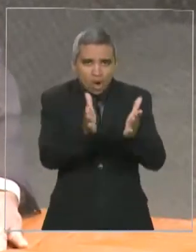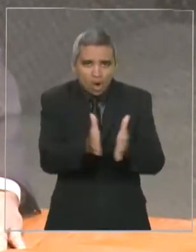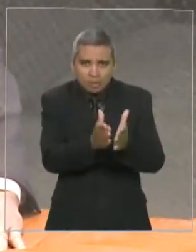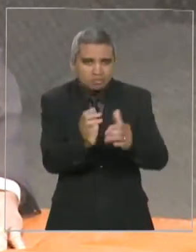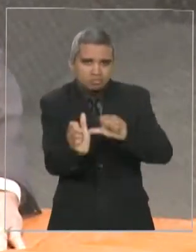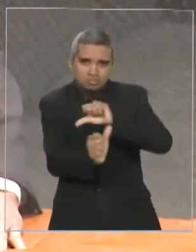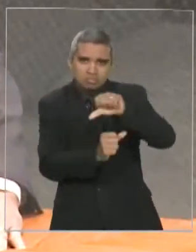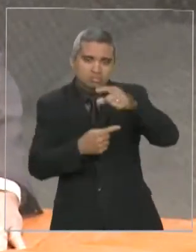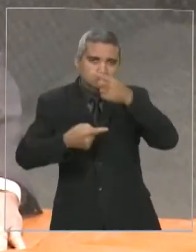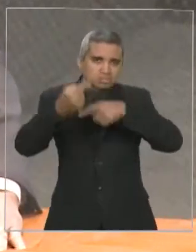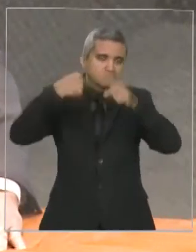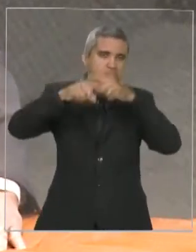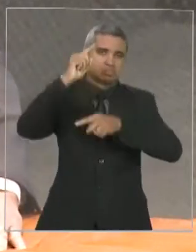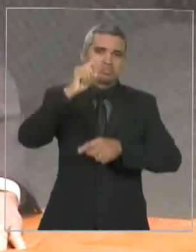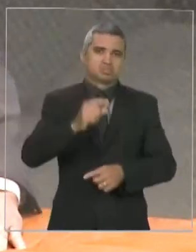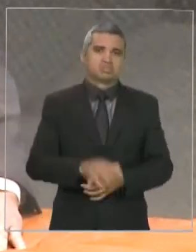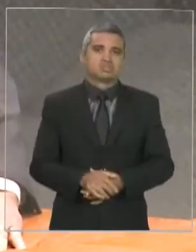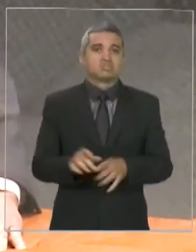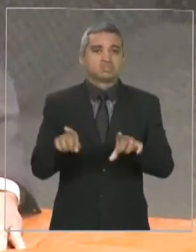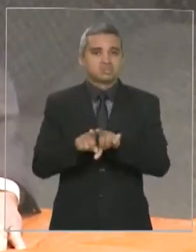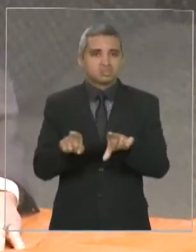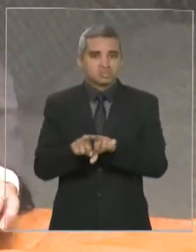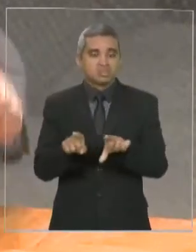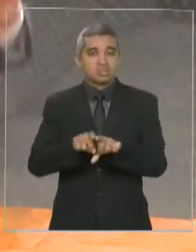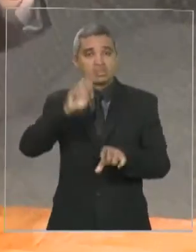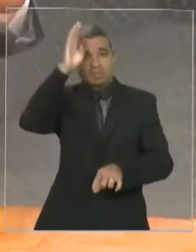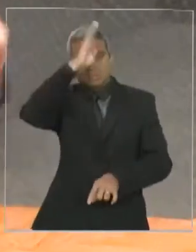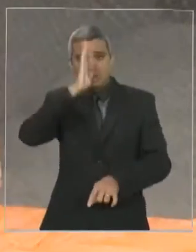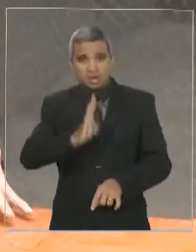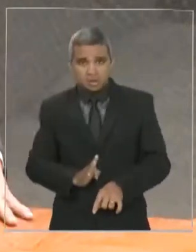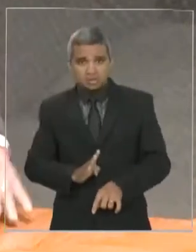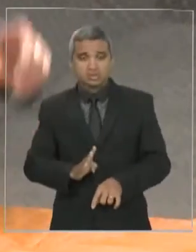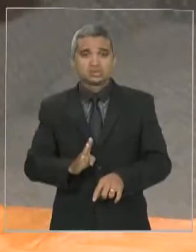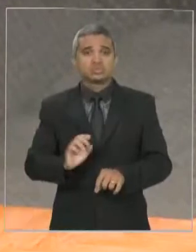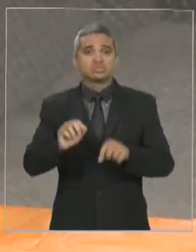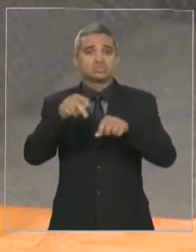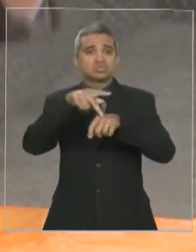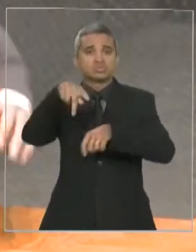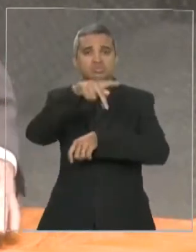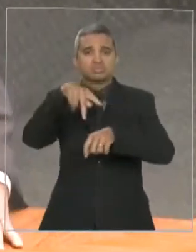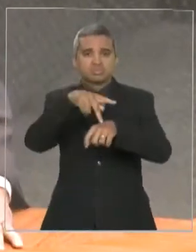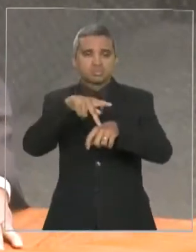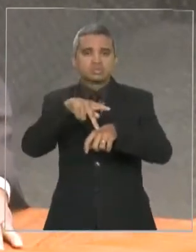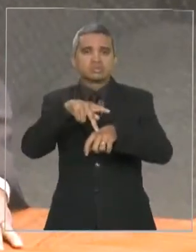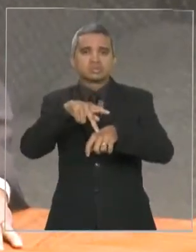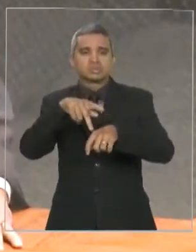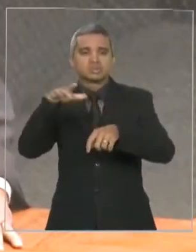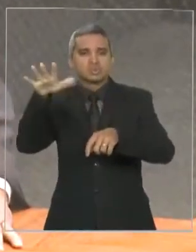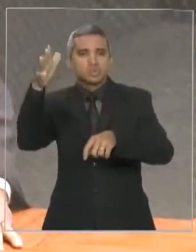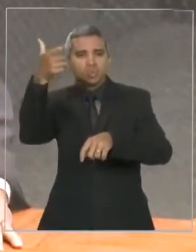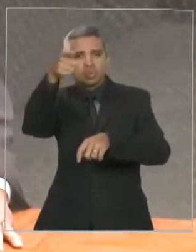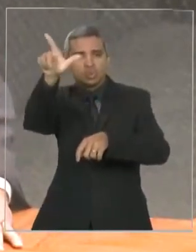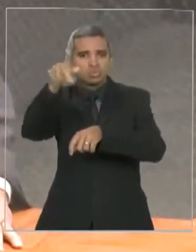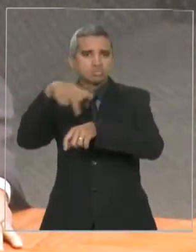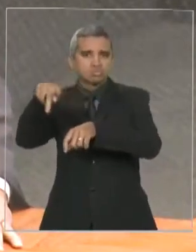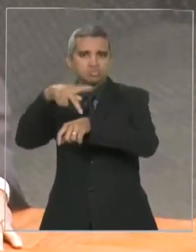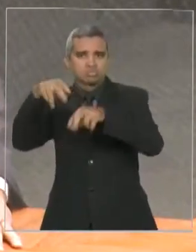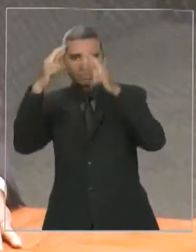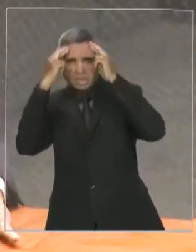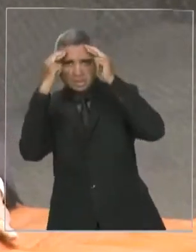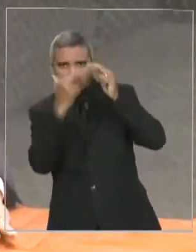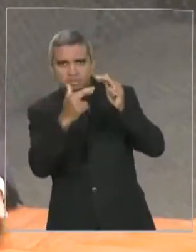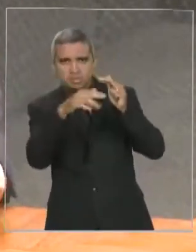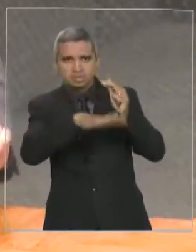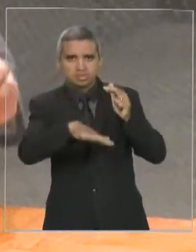tornar o Brasil uma nação soberana e respeitada internacionalmente. E é isso que aqueles